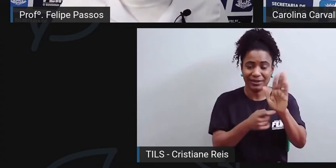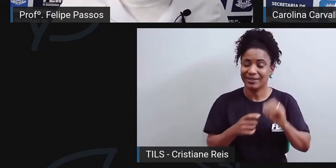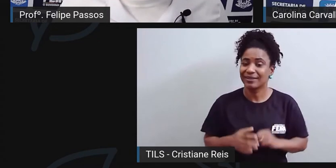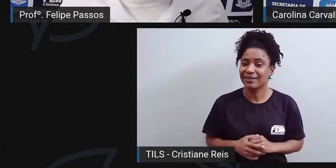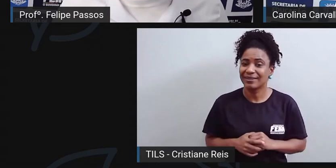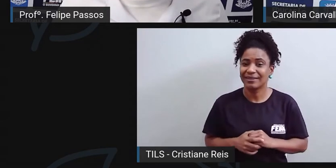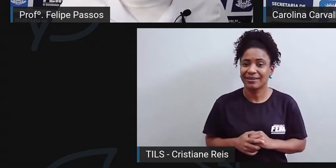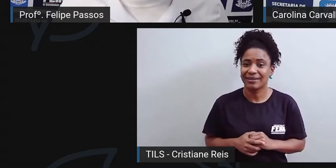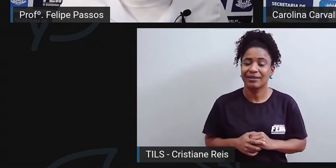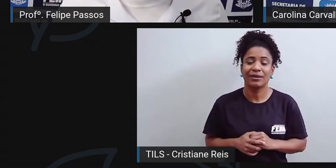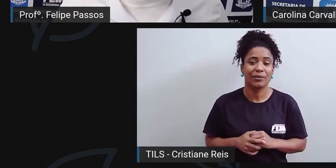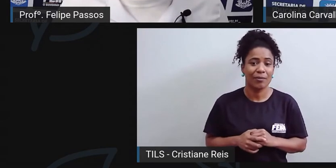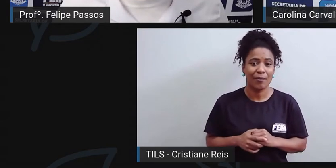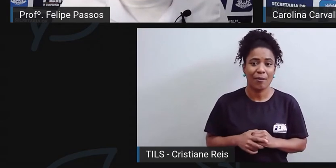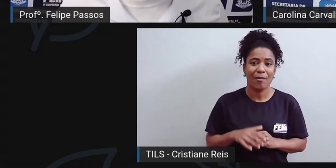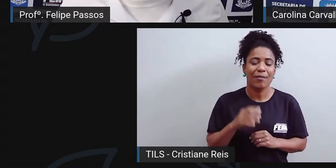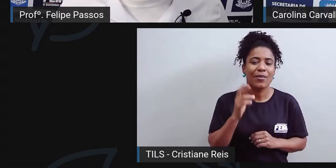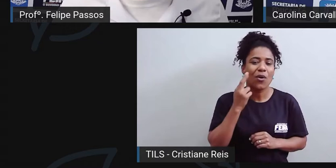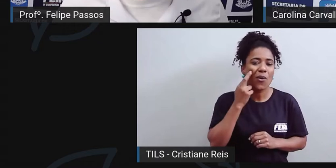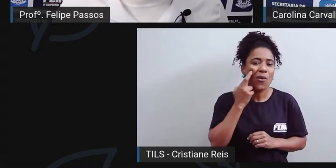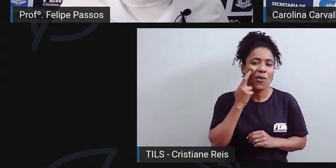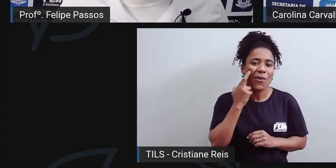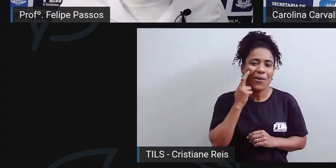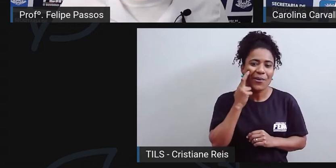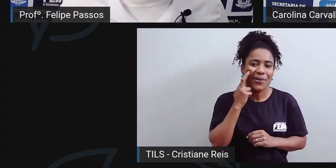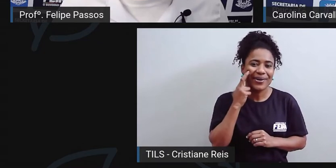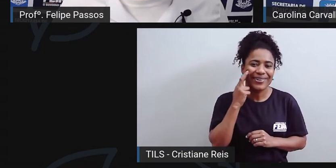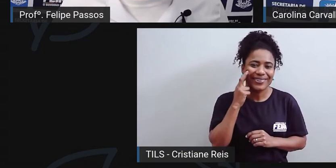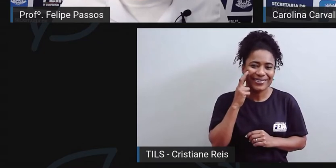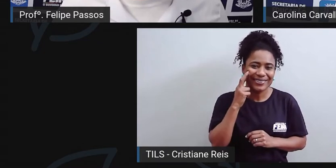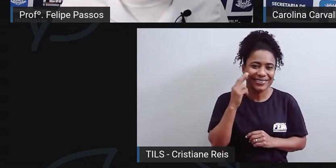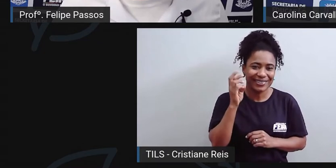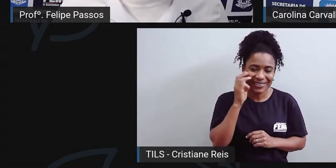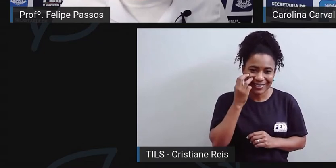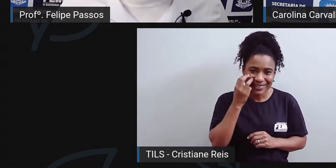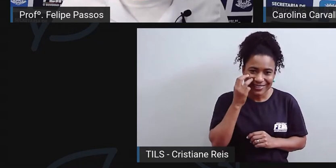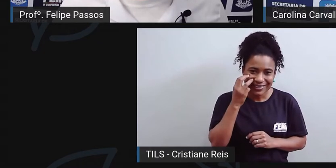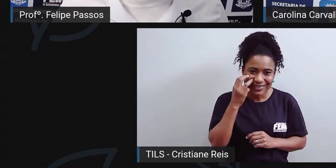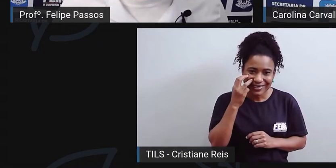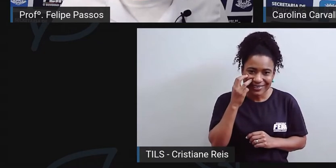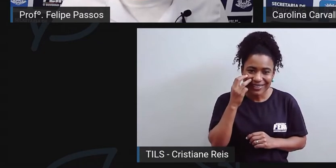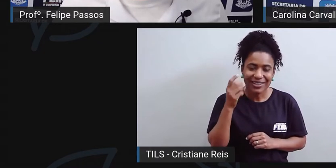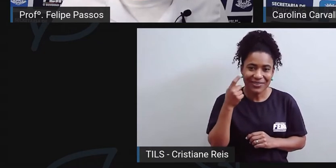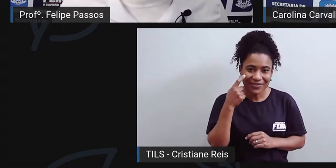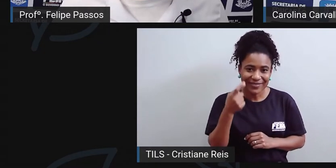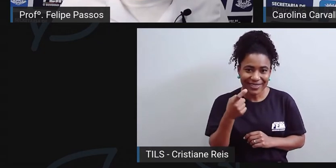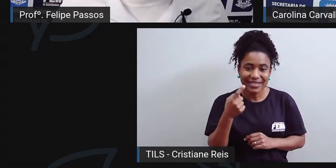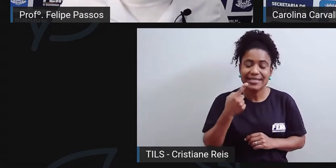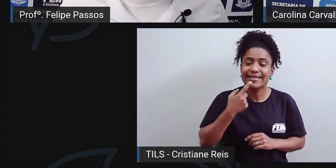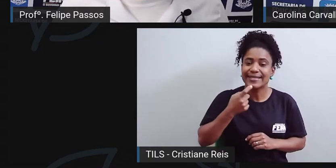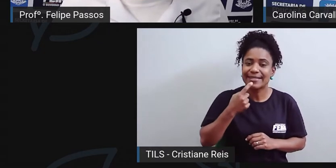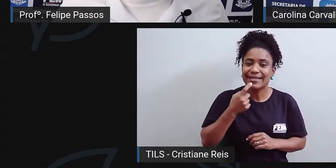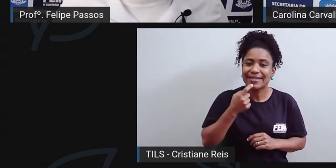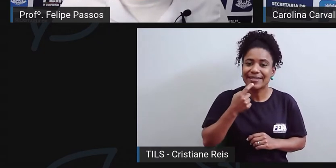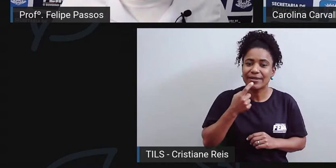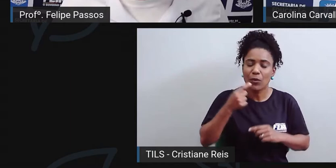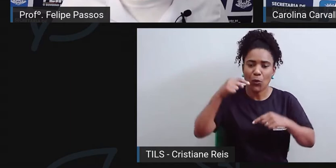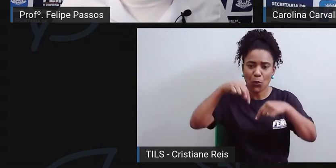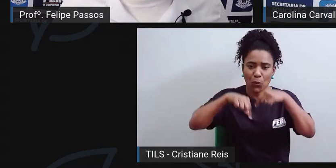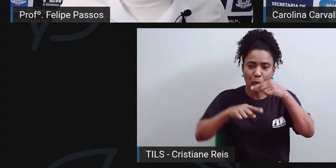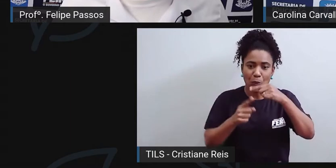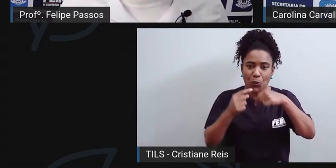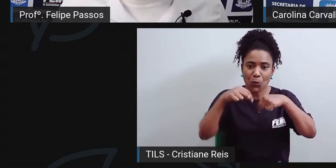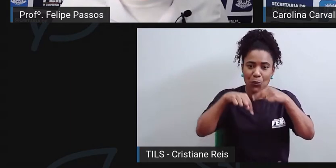essa parte rosinha aqui é a parte onde ficam os vasos sanguíneos e os nervos,